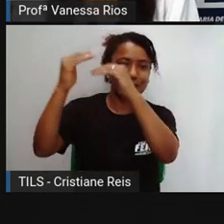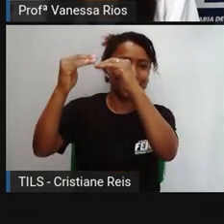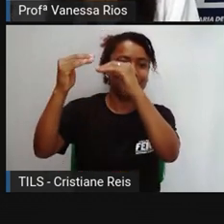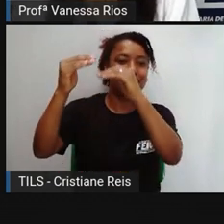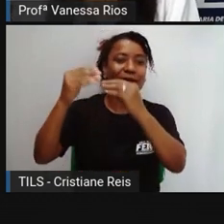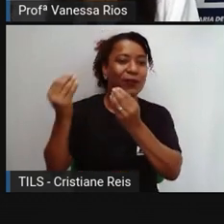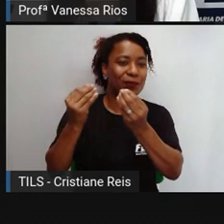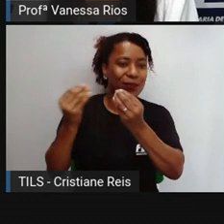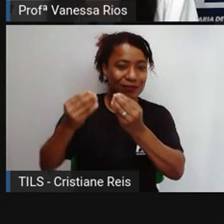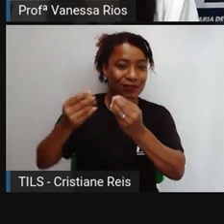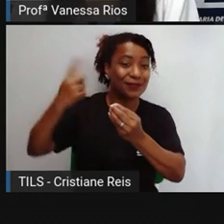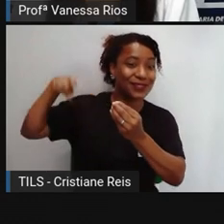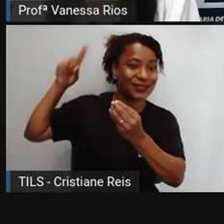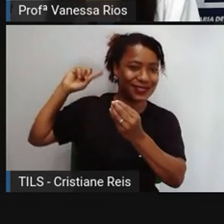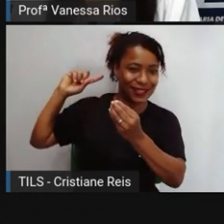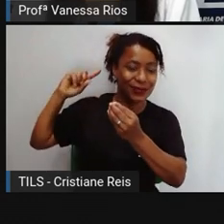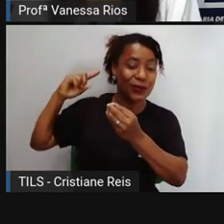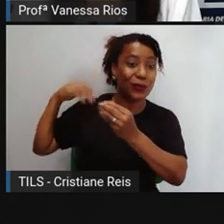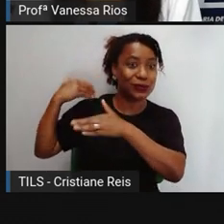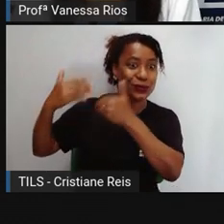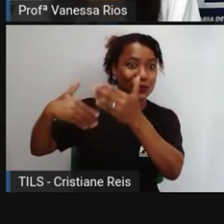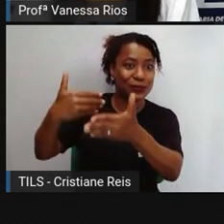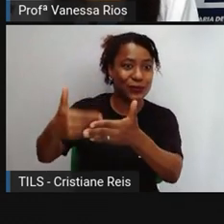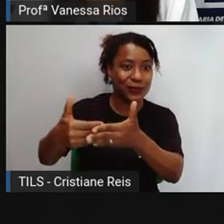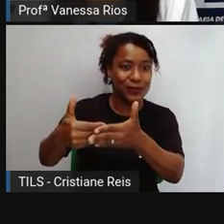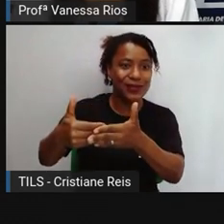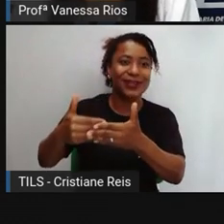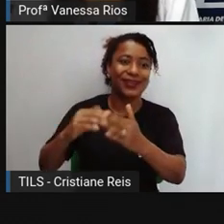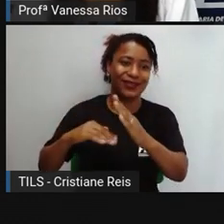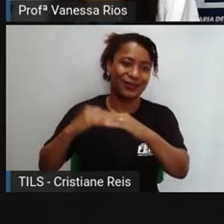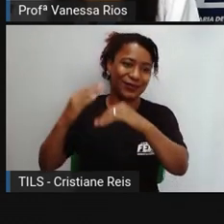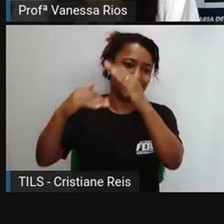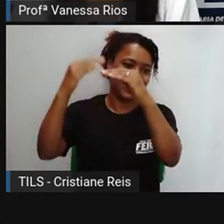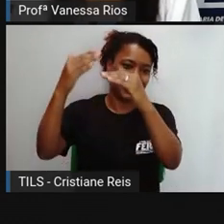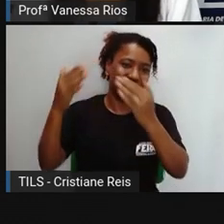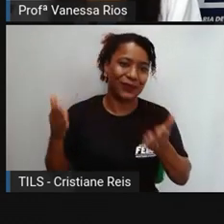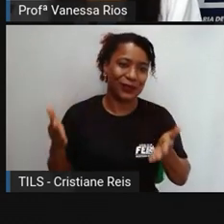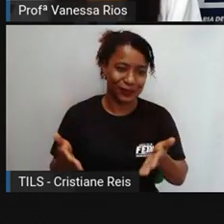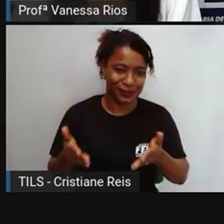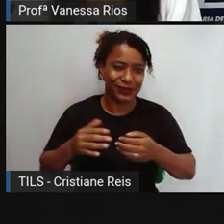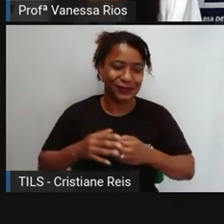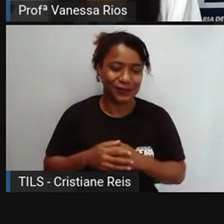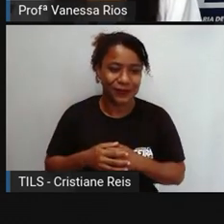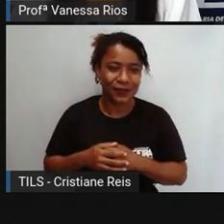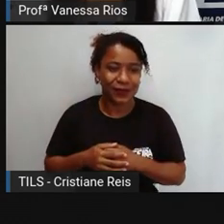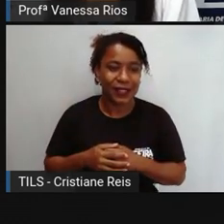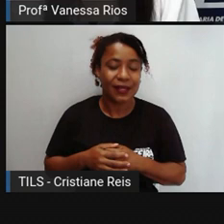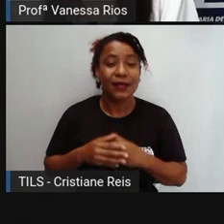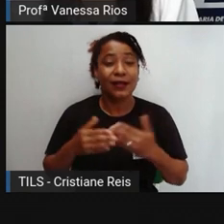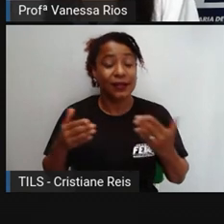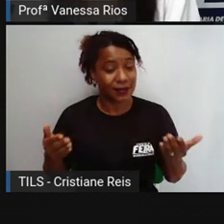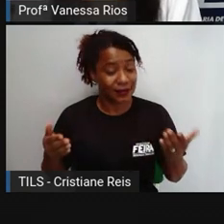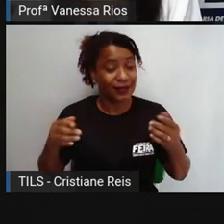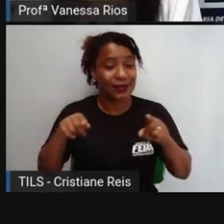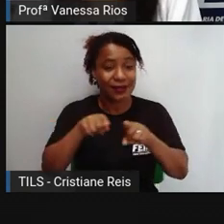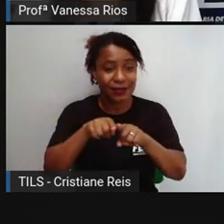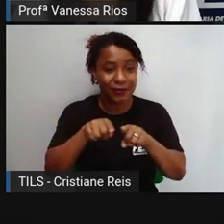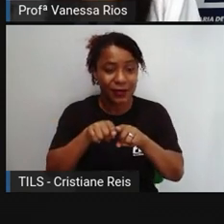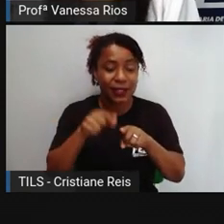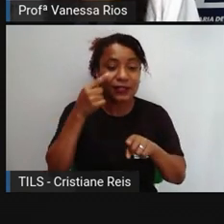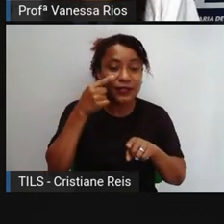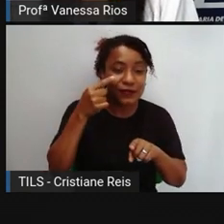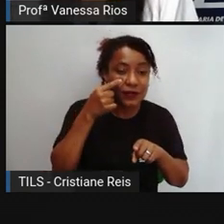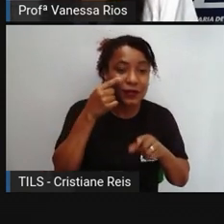seres humanos. E a gente já faz logo a reflexão, quando a Pró explicou sobre as marcações, né, sobre as